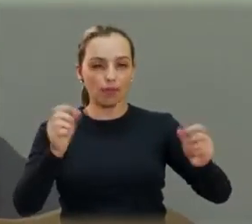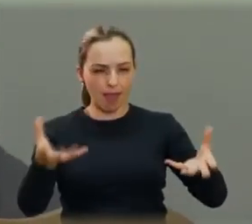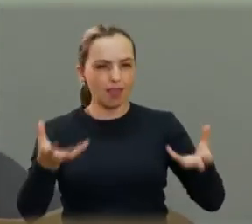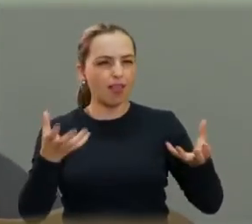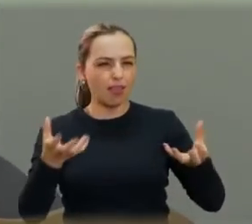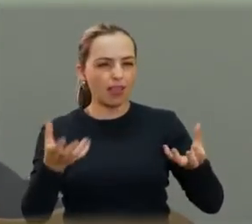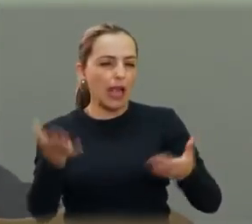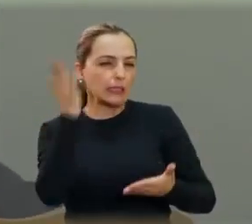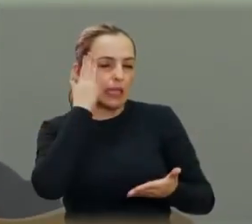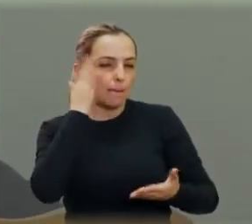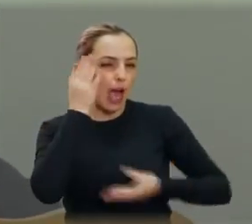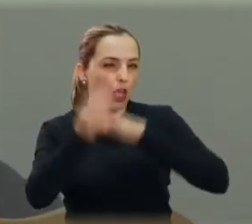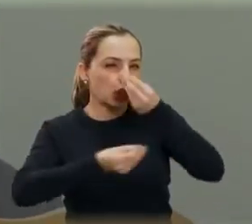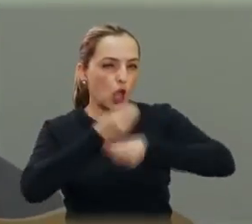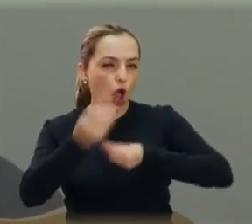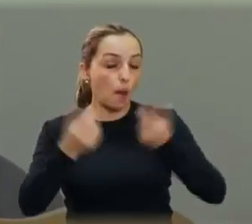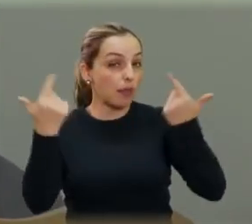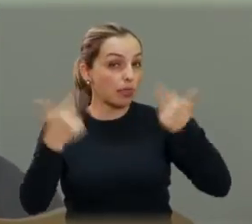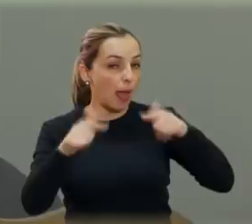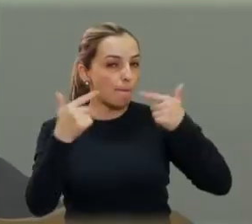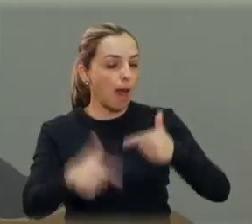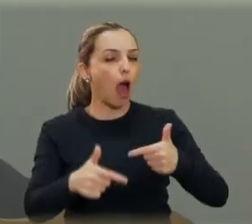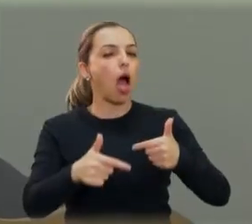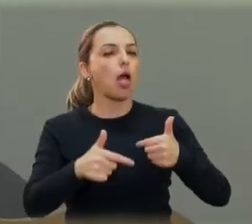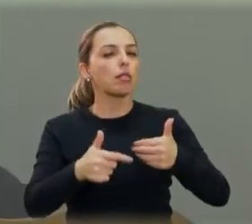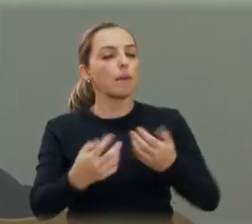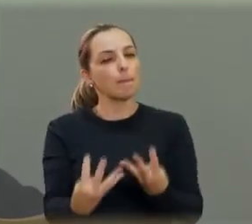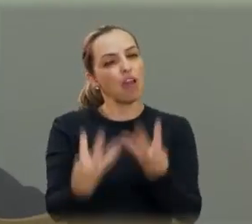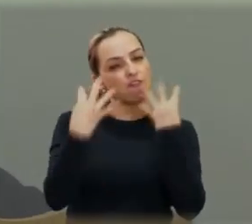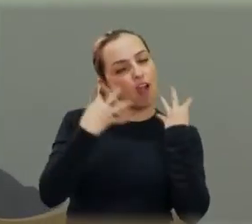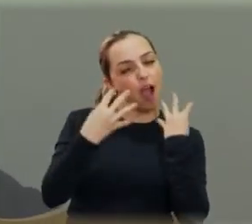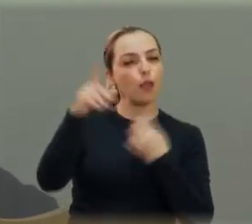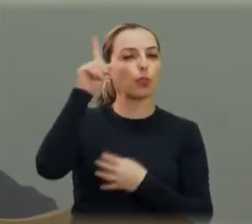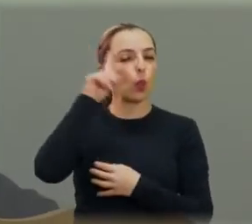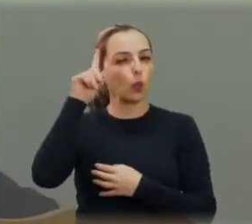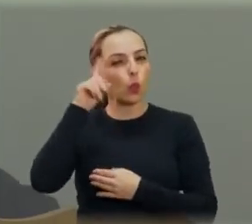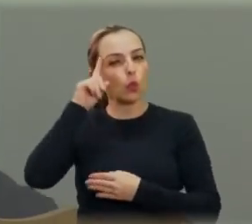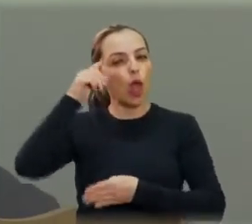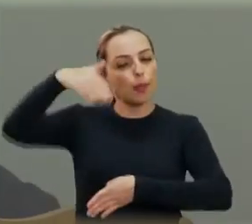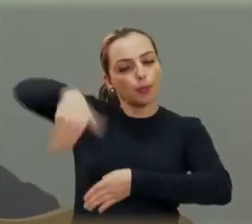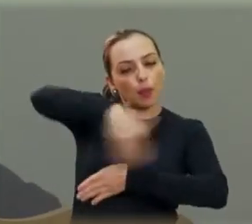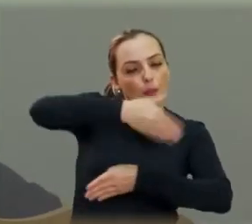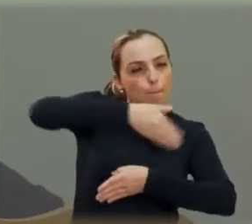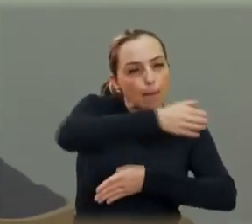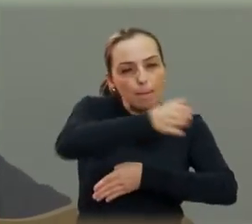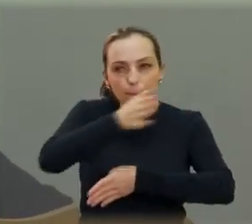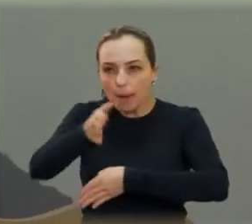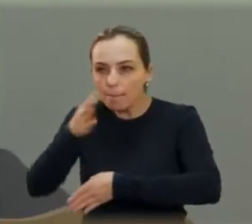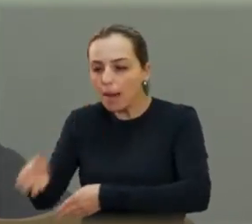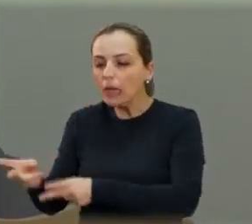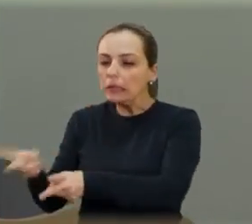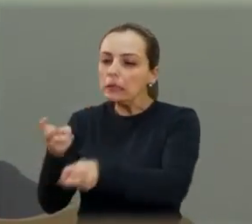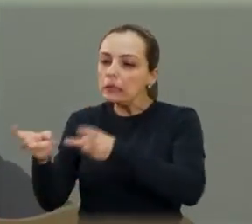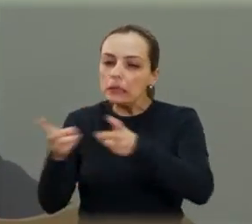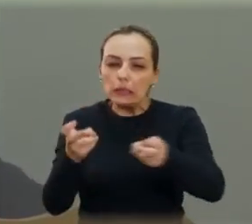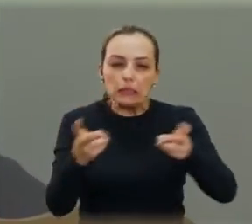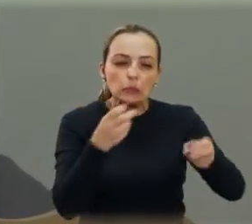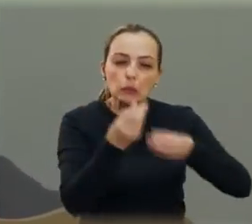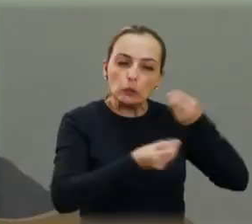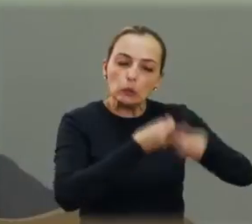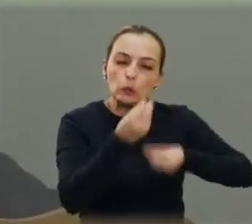acompanhar, acompanhar o nosso trabalho do dia a dia, nas ruas, vendo a necessidade da população,